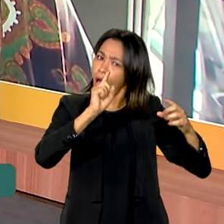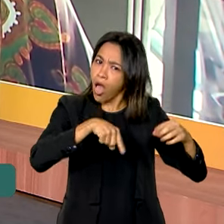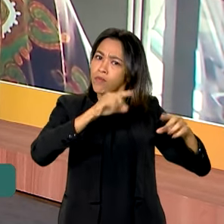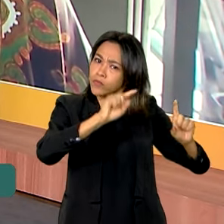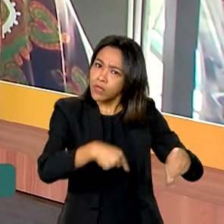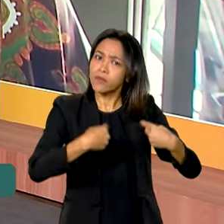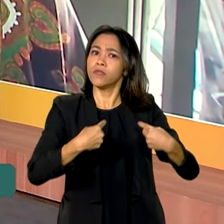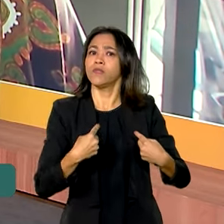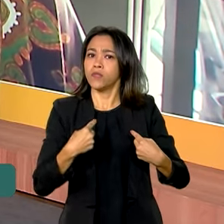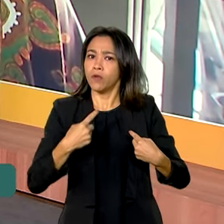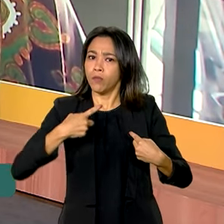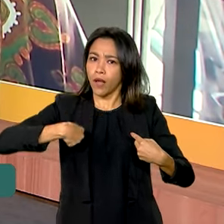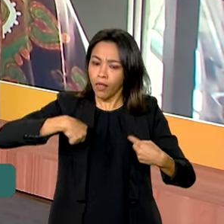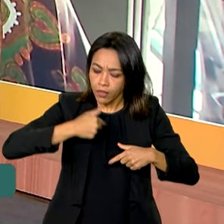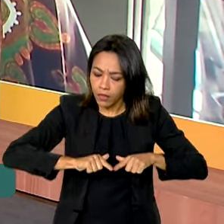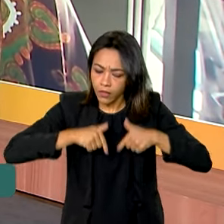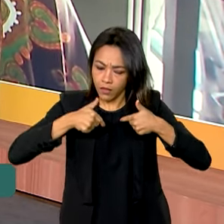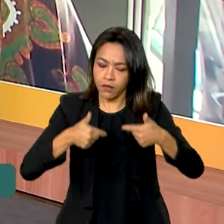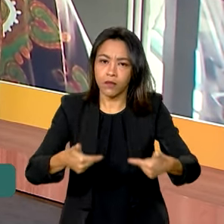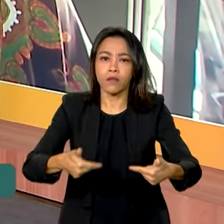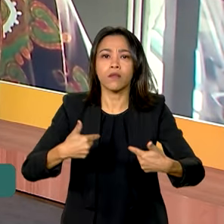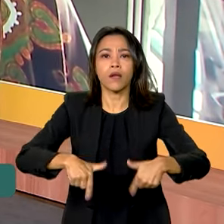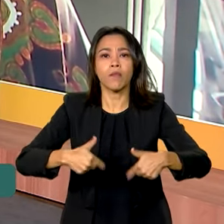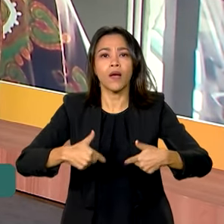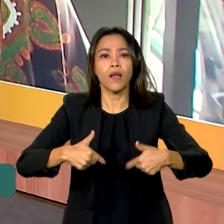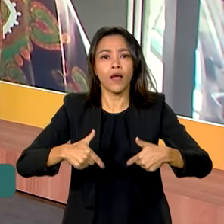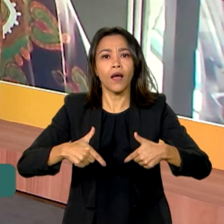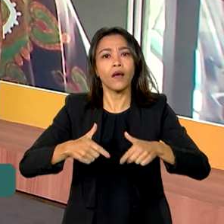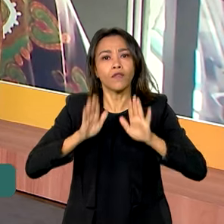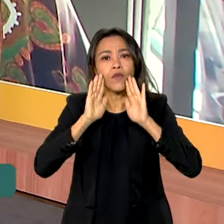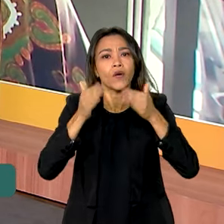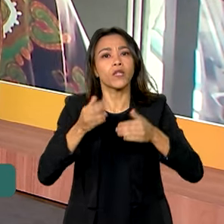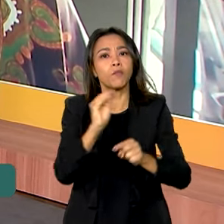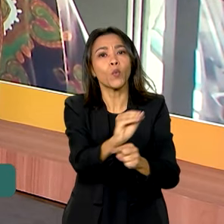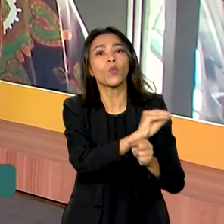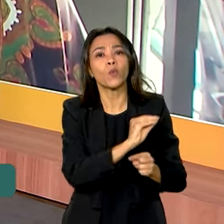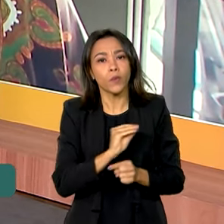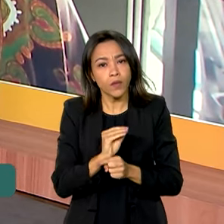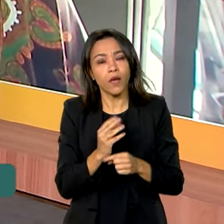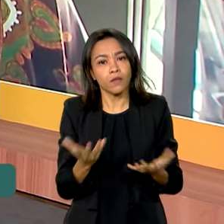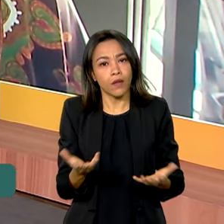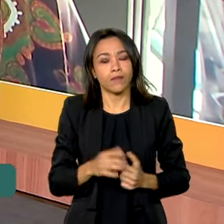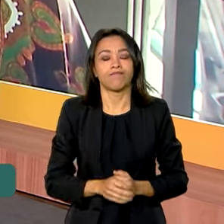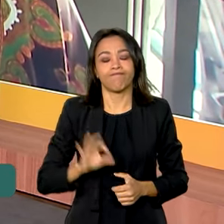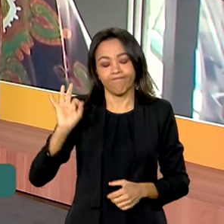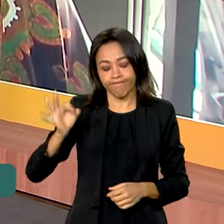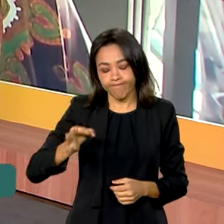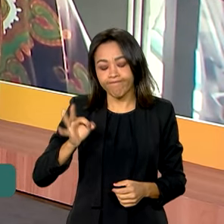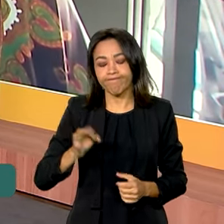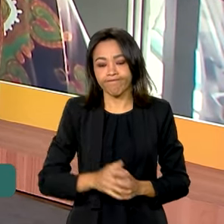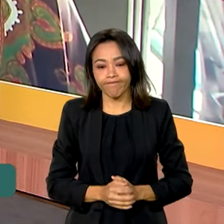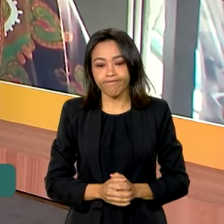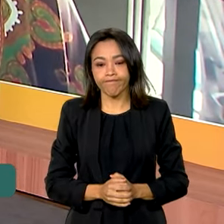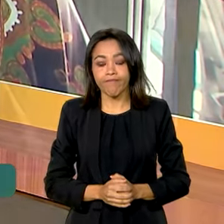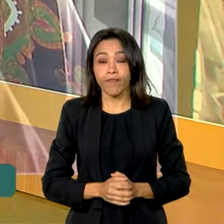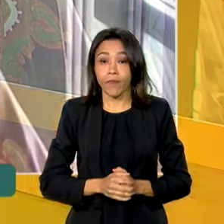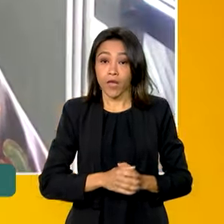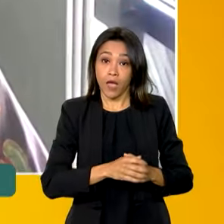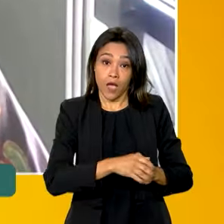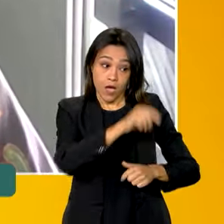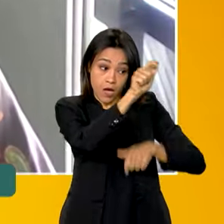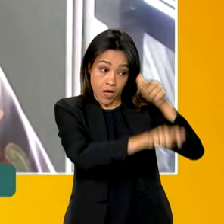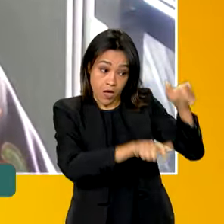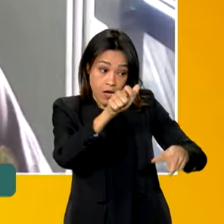gente trabalhar do ponto de vista do cuidador, não é mesmo? Exatamente. A população